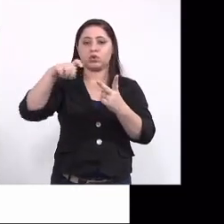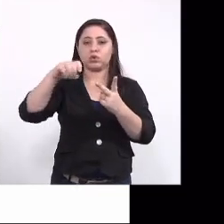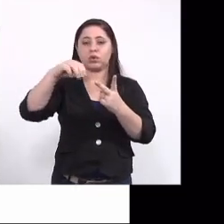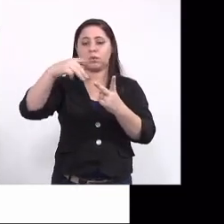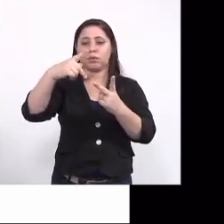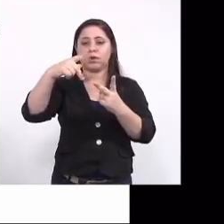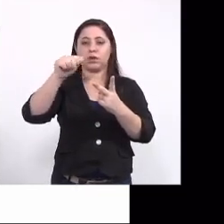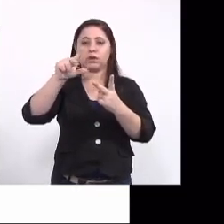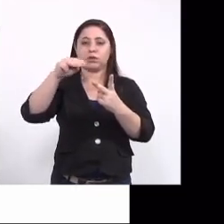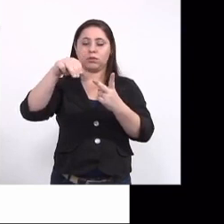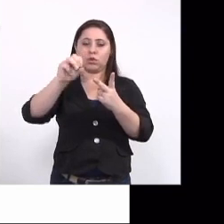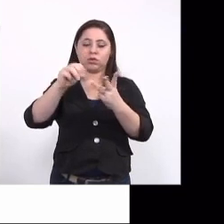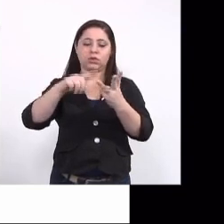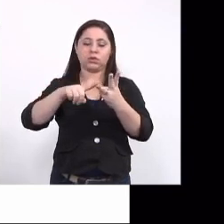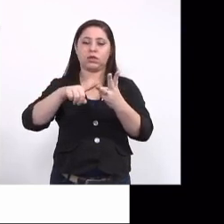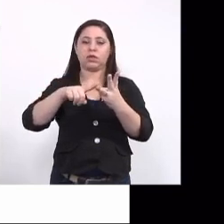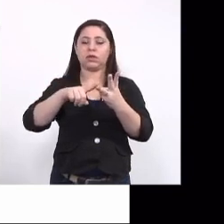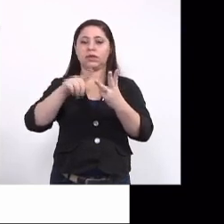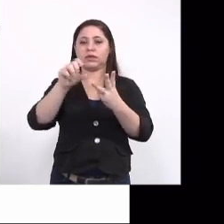zika, que são as 17.